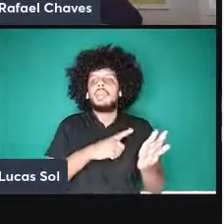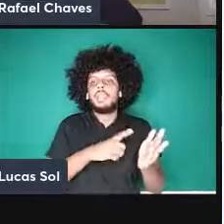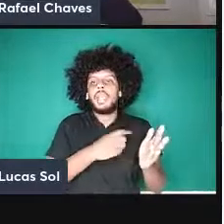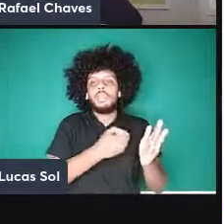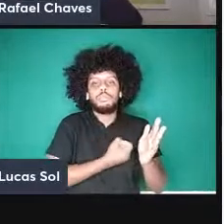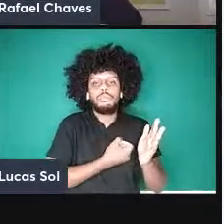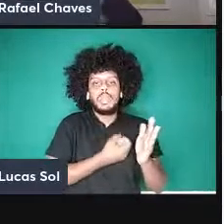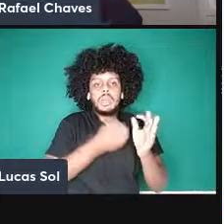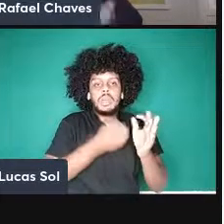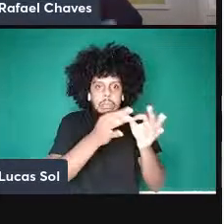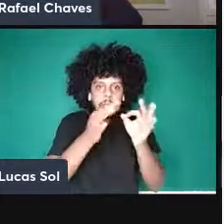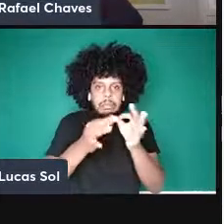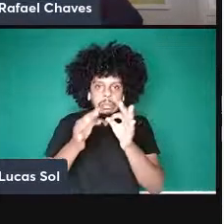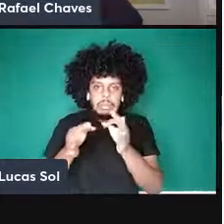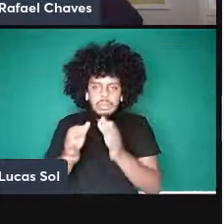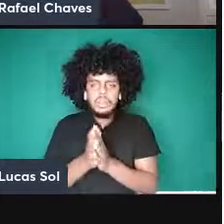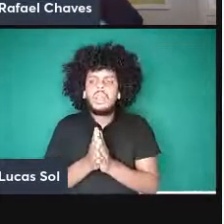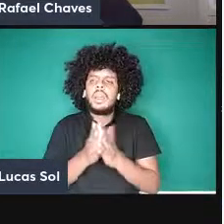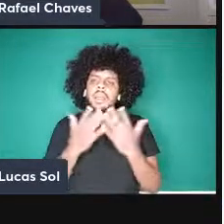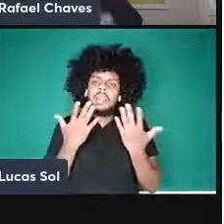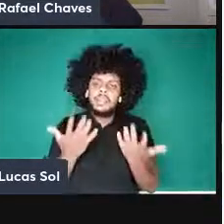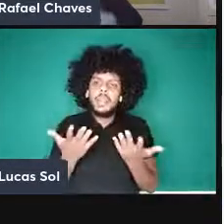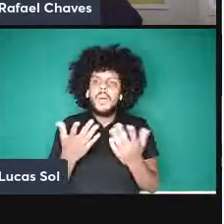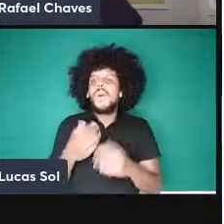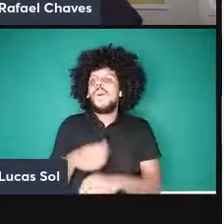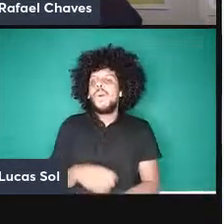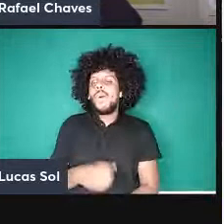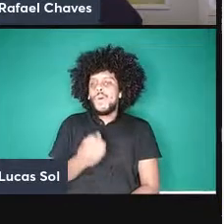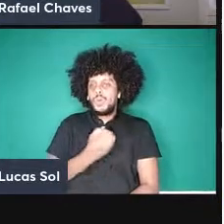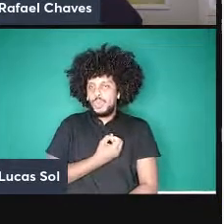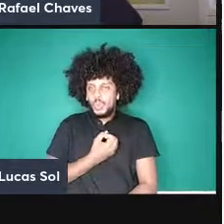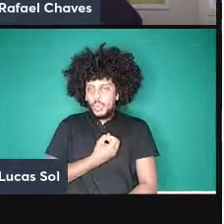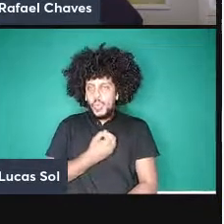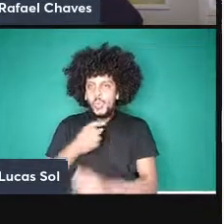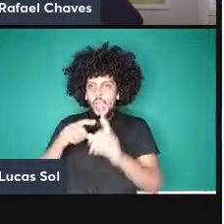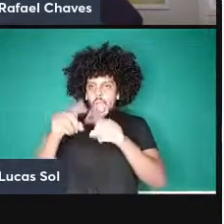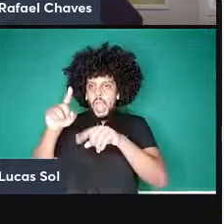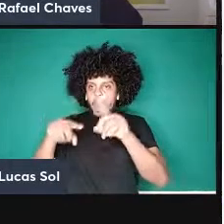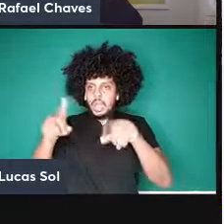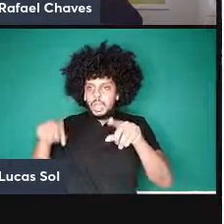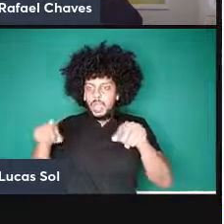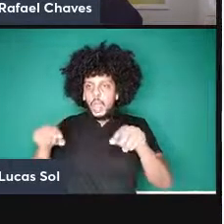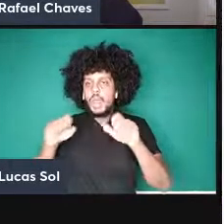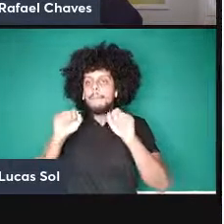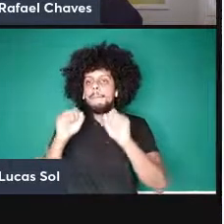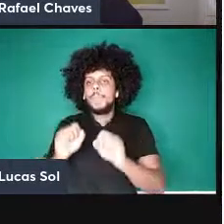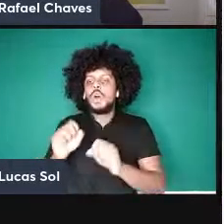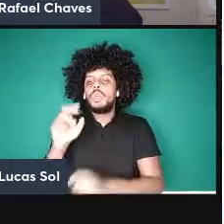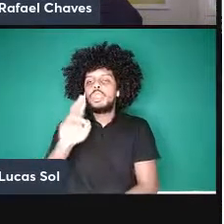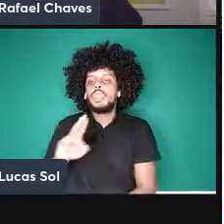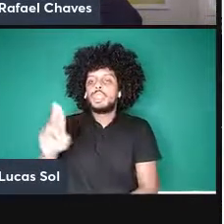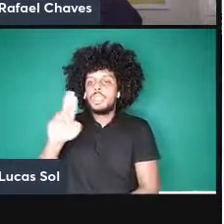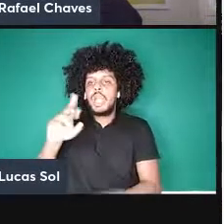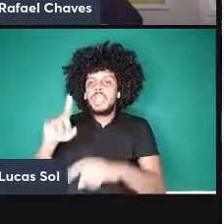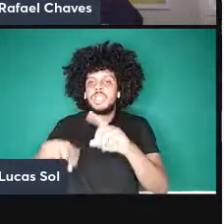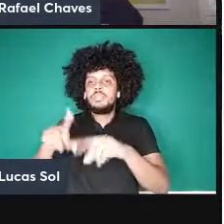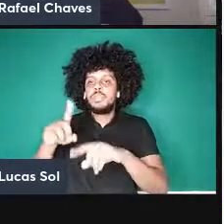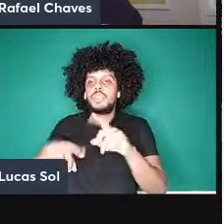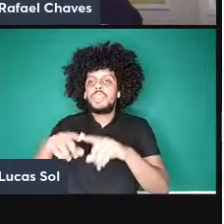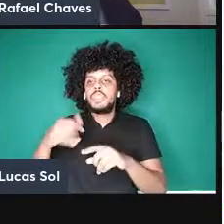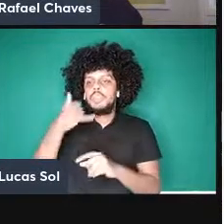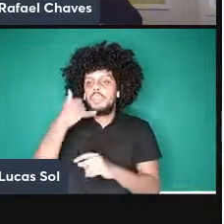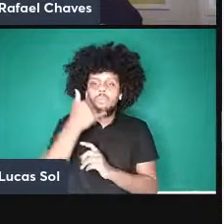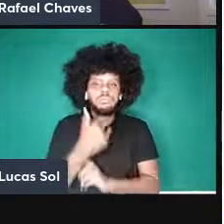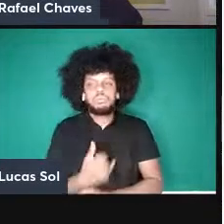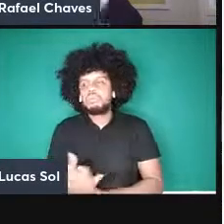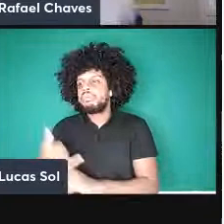geração de números aleatórios eles podem ser embarcados por exemplo em dispositivos móveis para garantir a